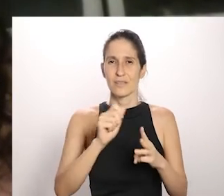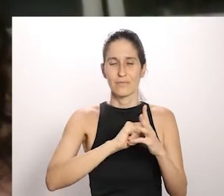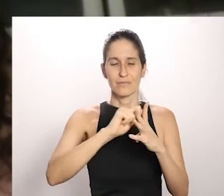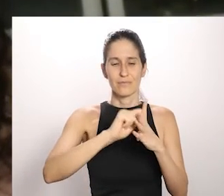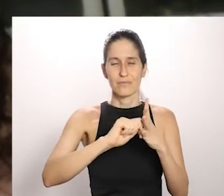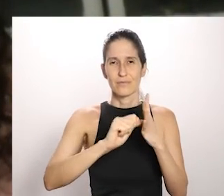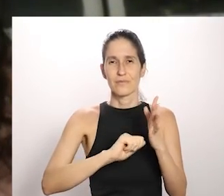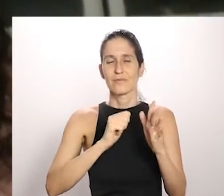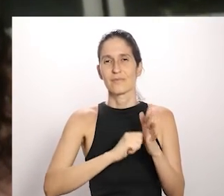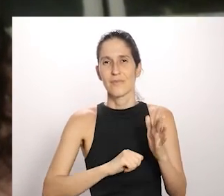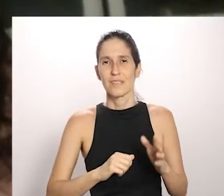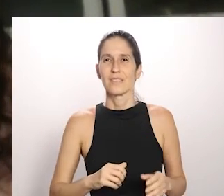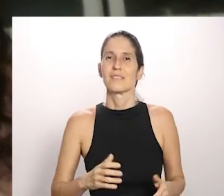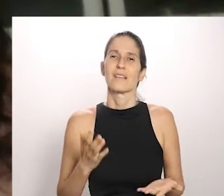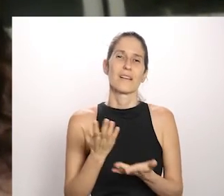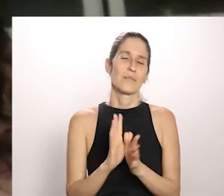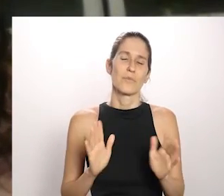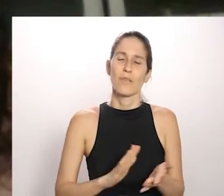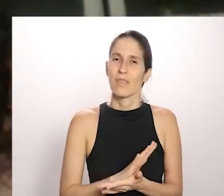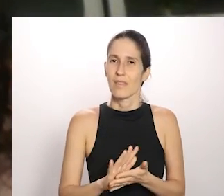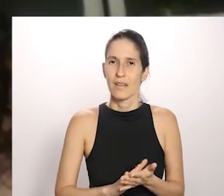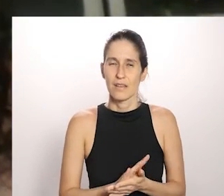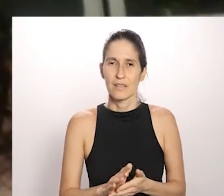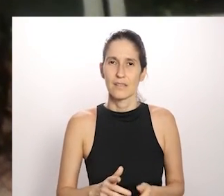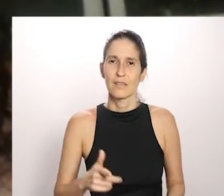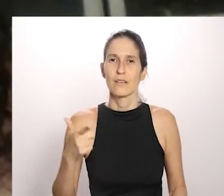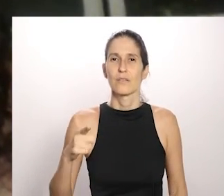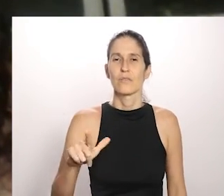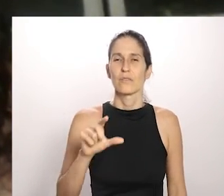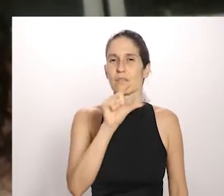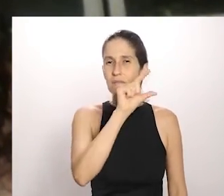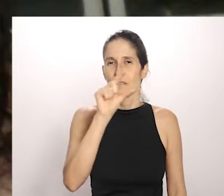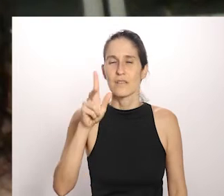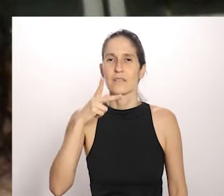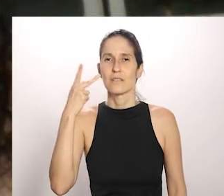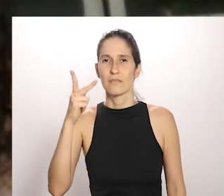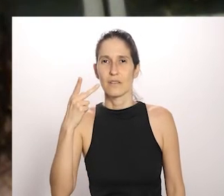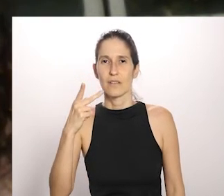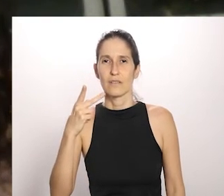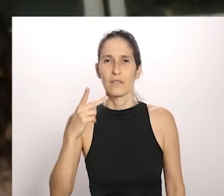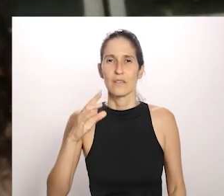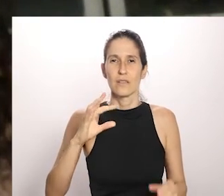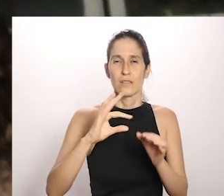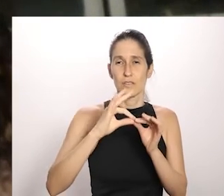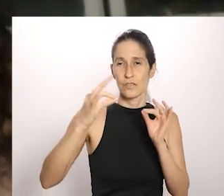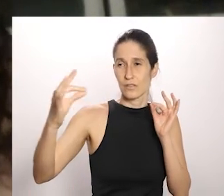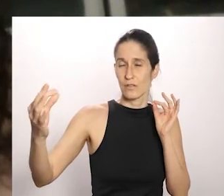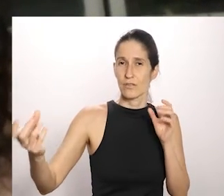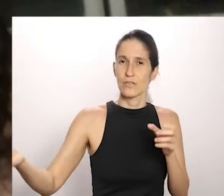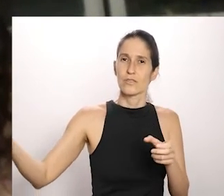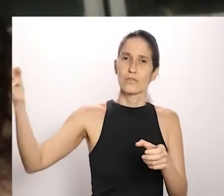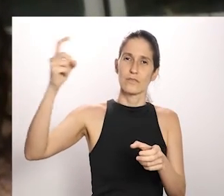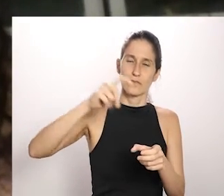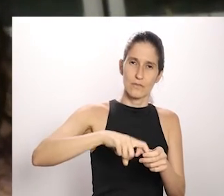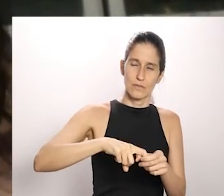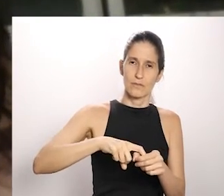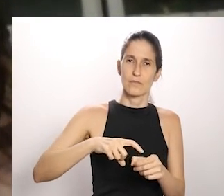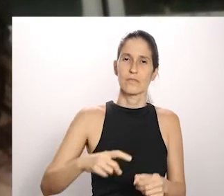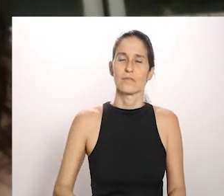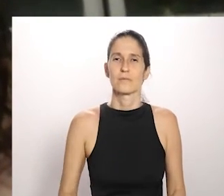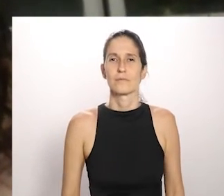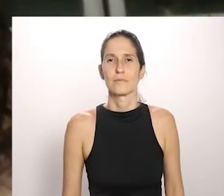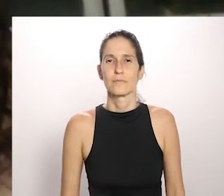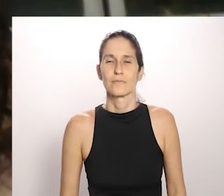romaria faz que em sua casa fique em paz. E outra coisa que ele falava é de mais longe já viemos, né?